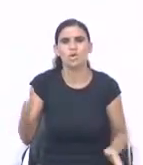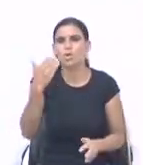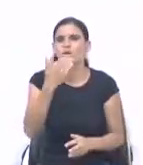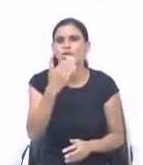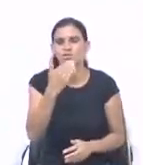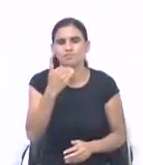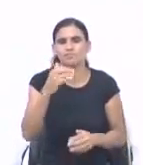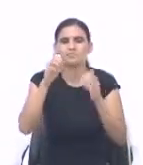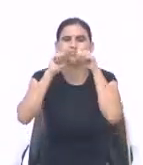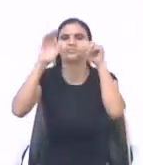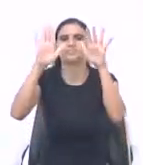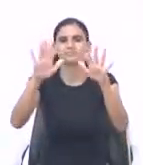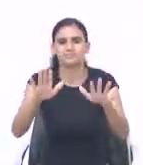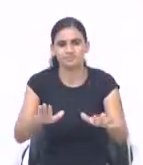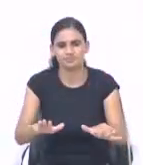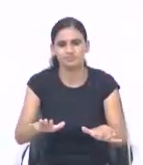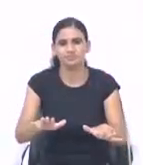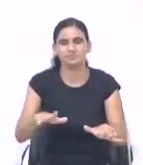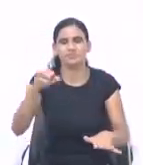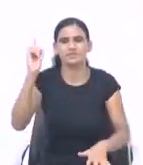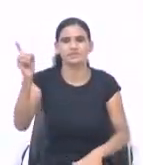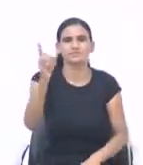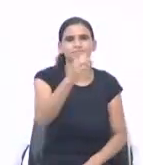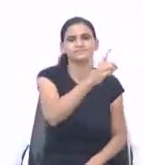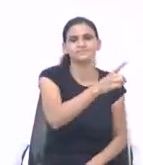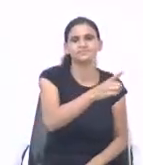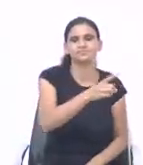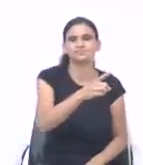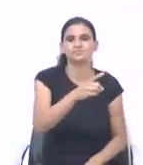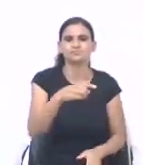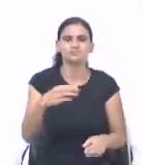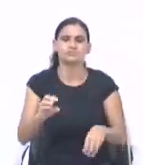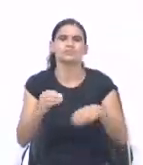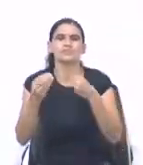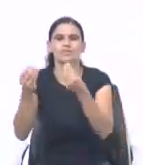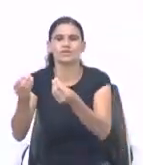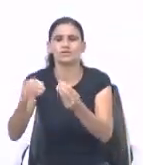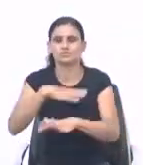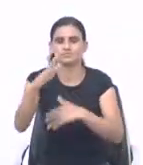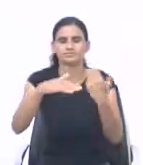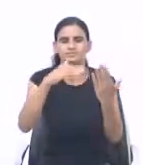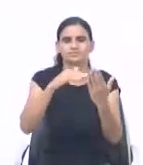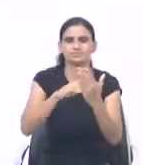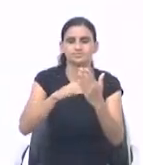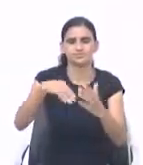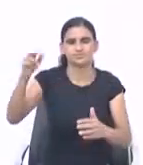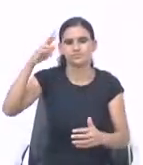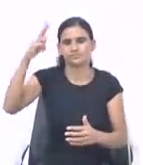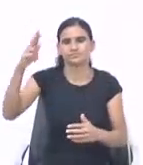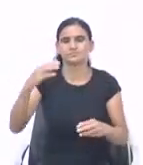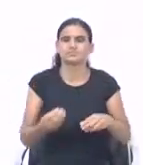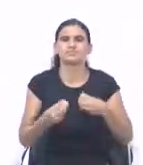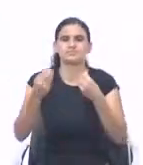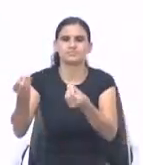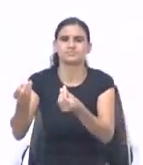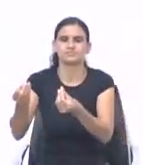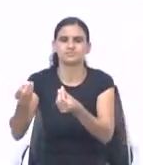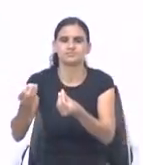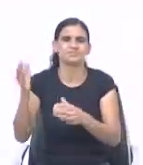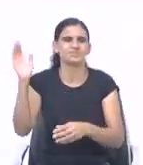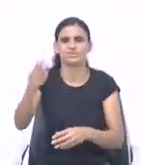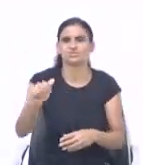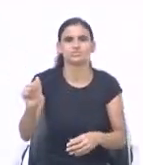pode abençoar. O Senhor cada um. O Senhor é provedor de todas as coisas. É o Senhor que dá. É o Senhor que